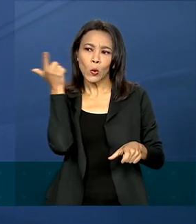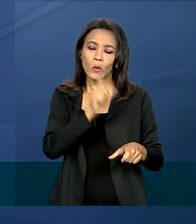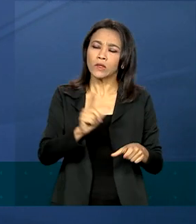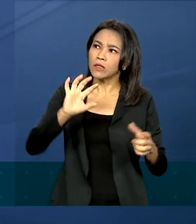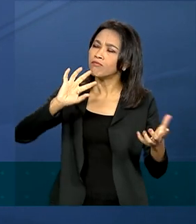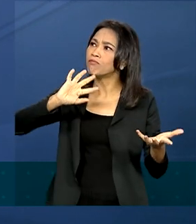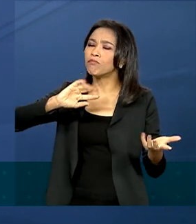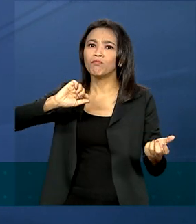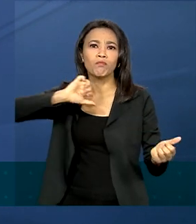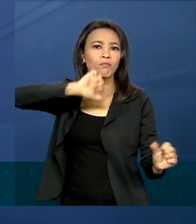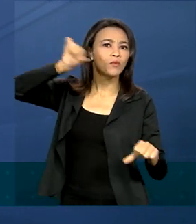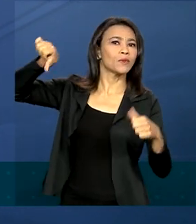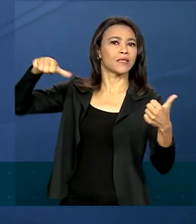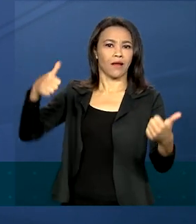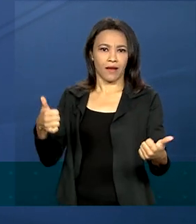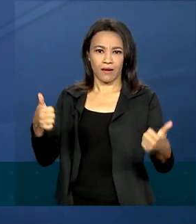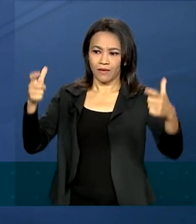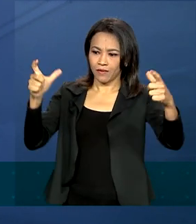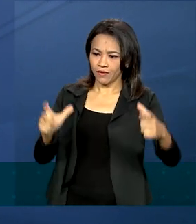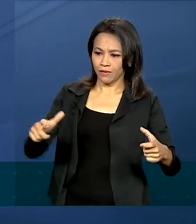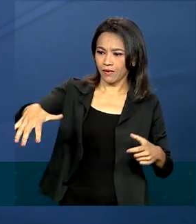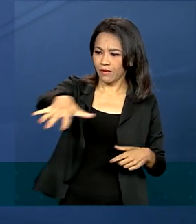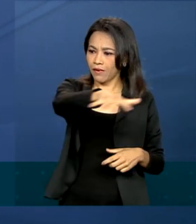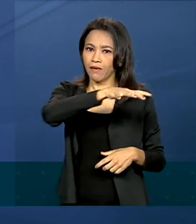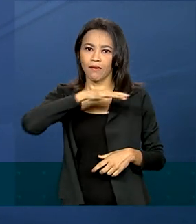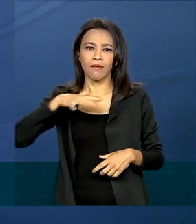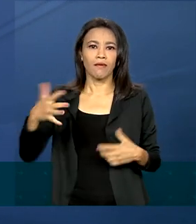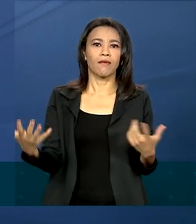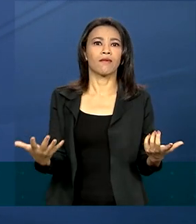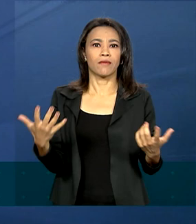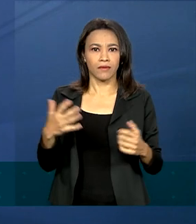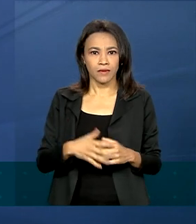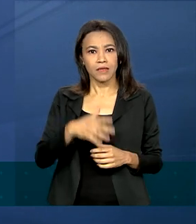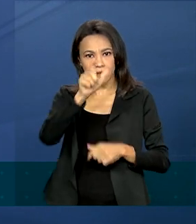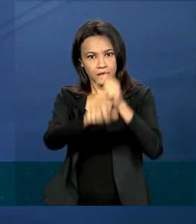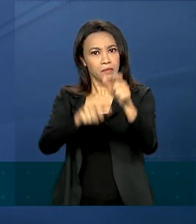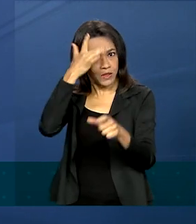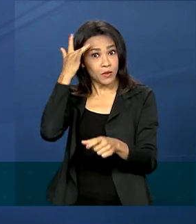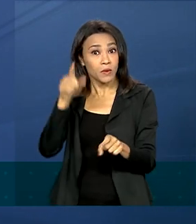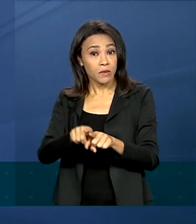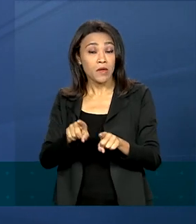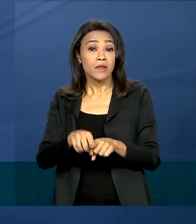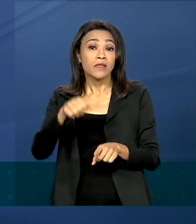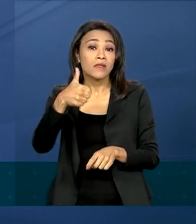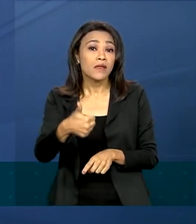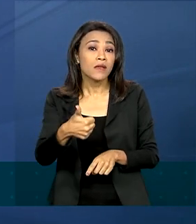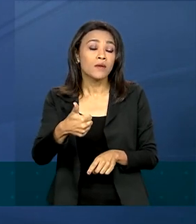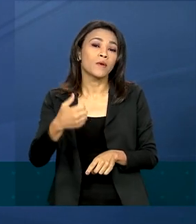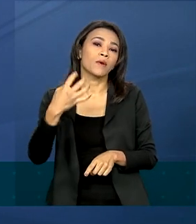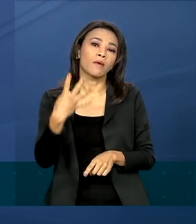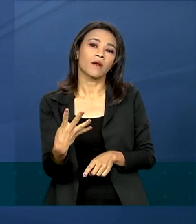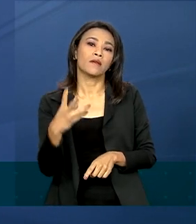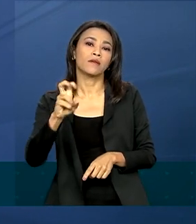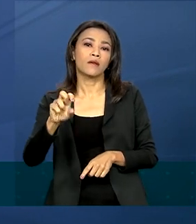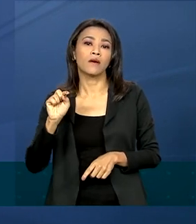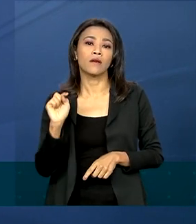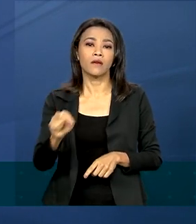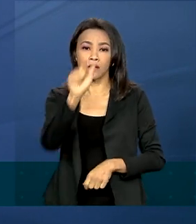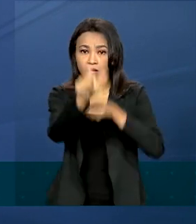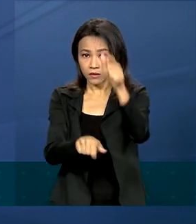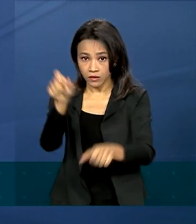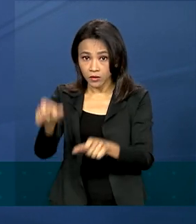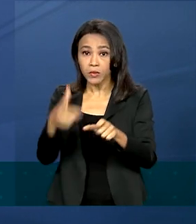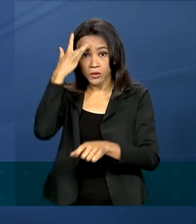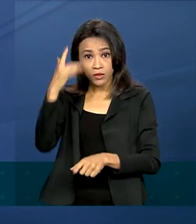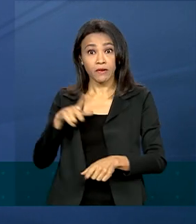principalmente, transformar pessoas. Pessoas porque, além dos 145 mil habitantes da região que serão impactados no dia a dia,